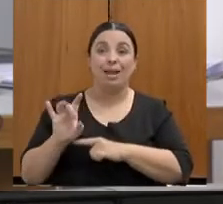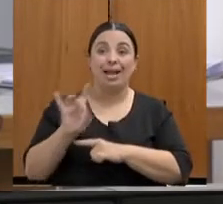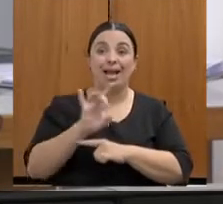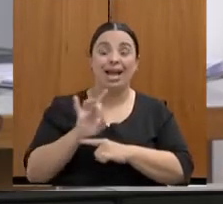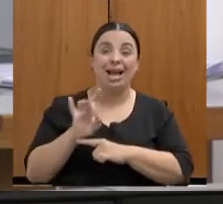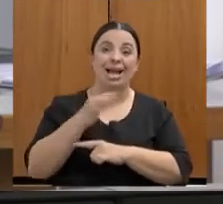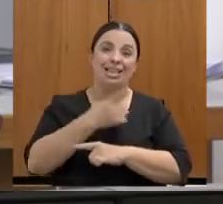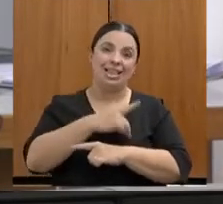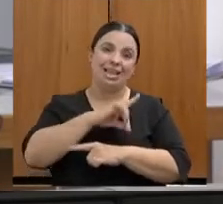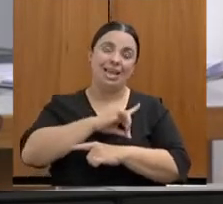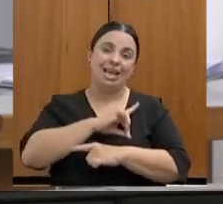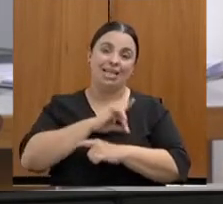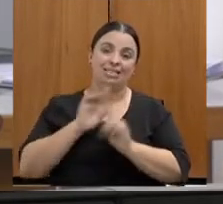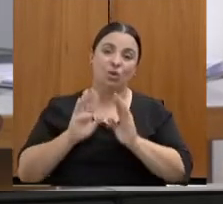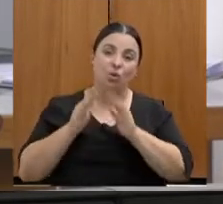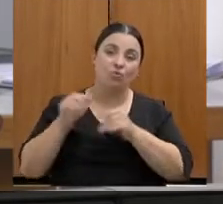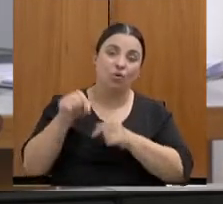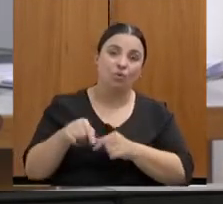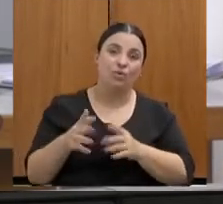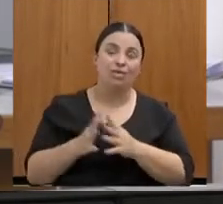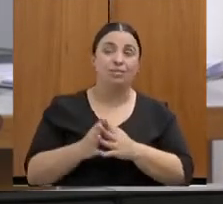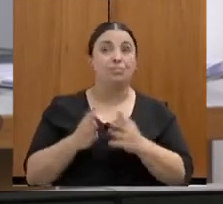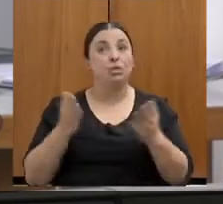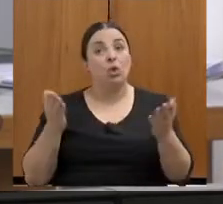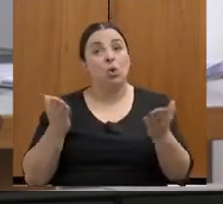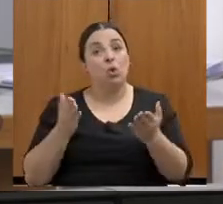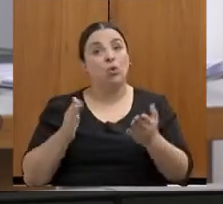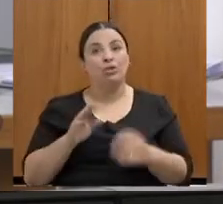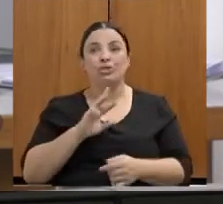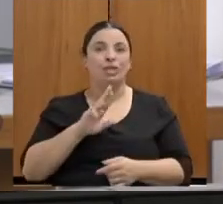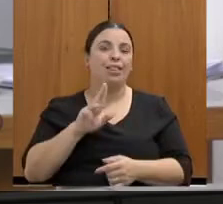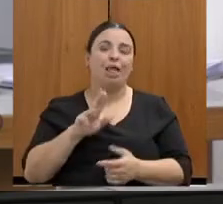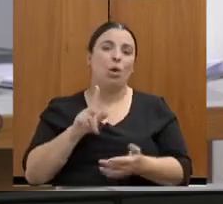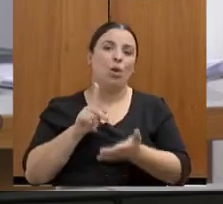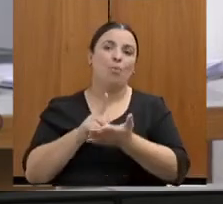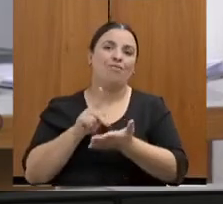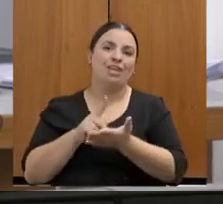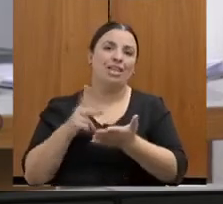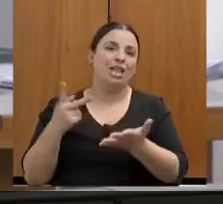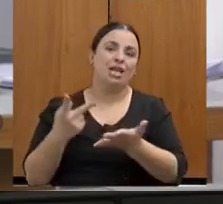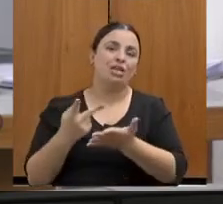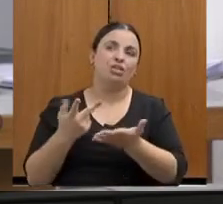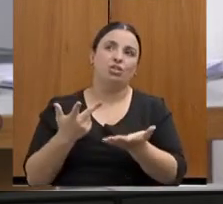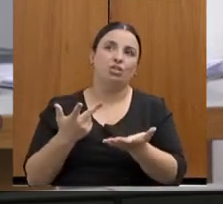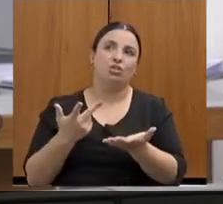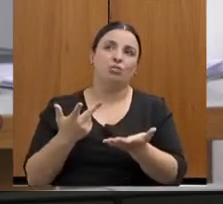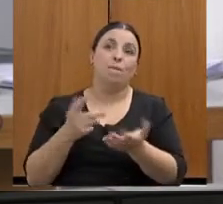especificamente para isso. Então, hoje não é uma realidade para a polícia civil